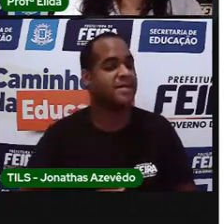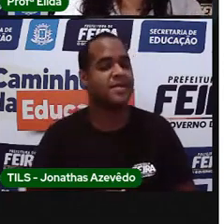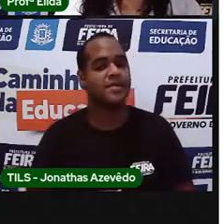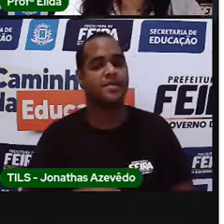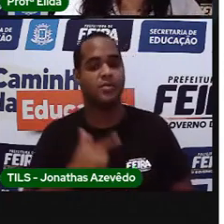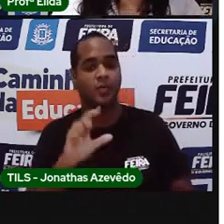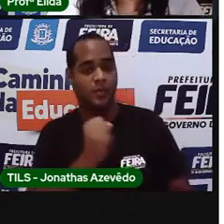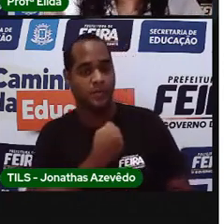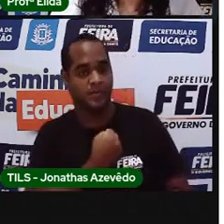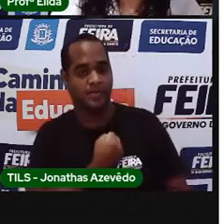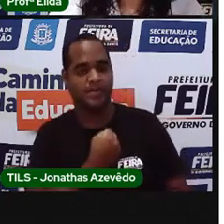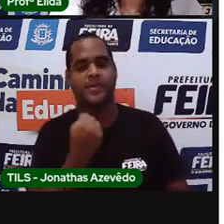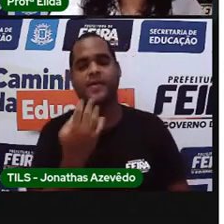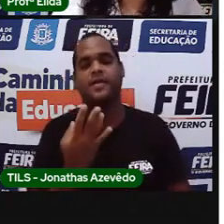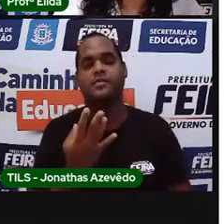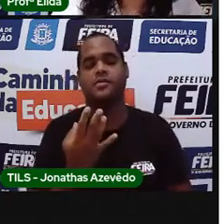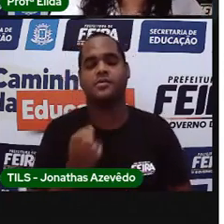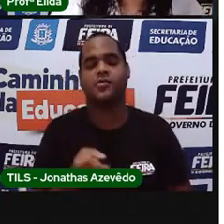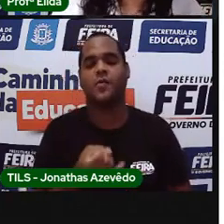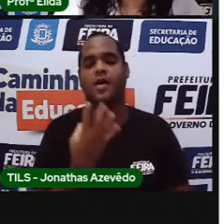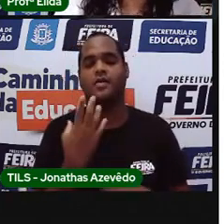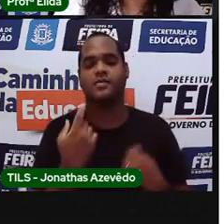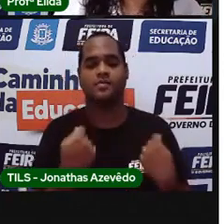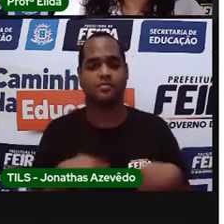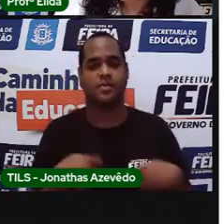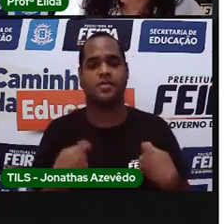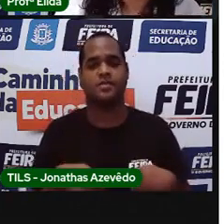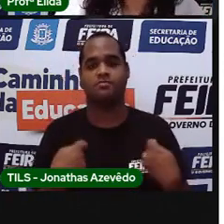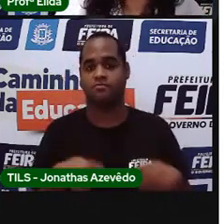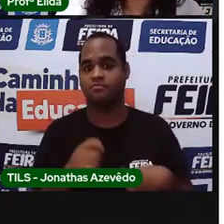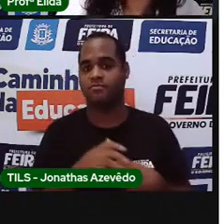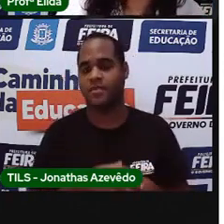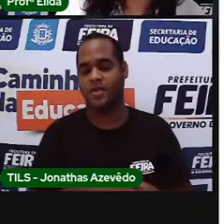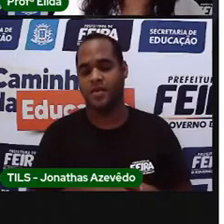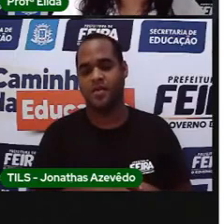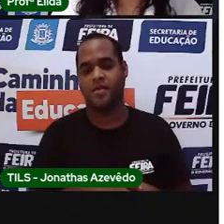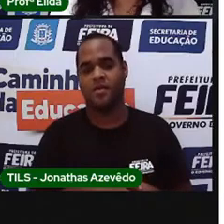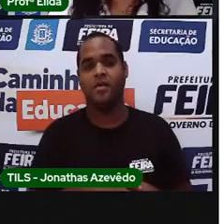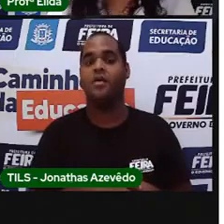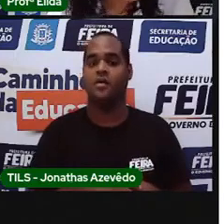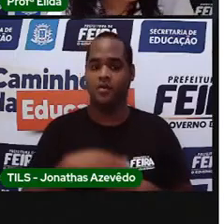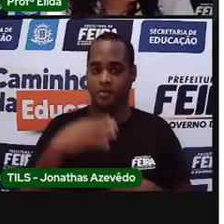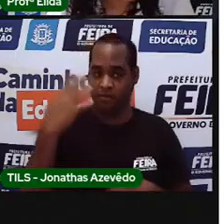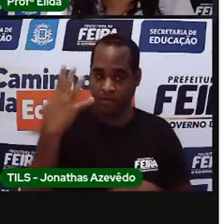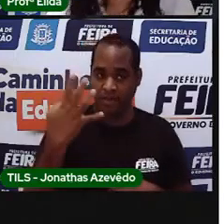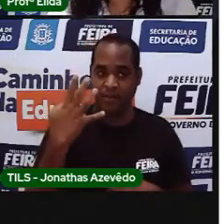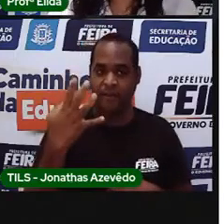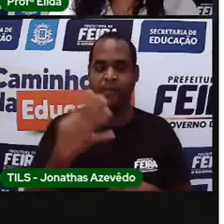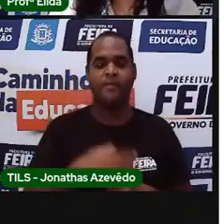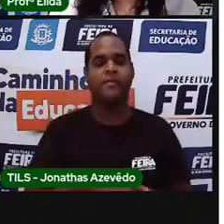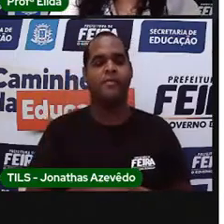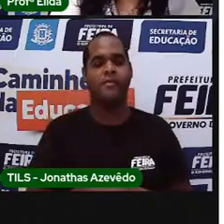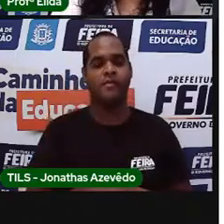temos o número 4. Quantos quadradinhos a gente tem que pintar? 4.